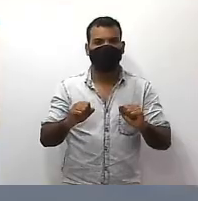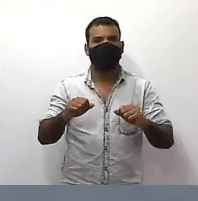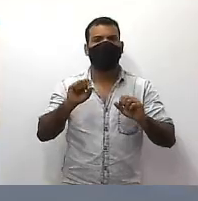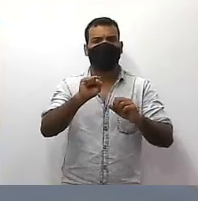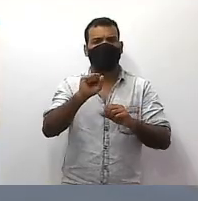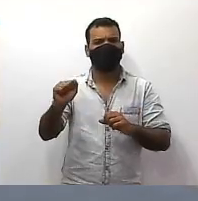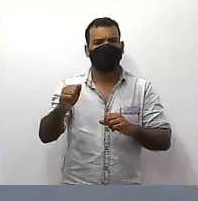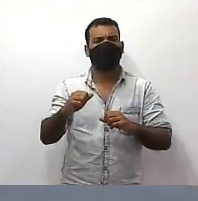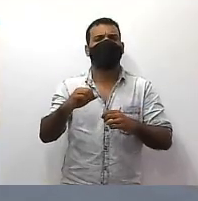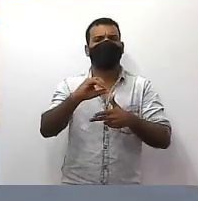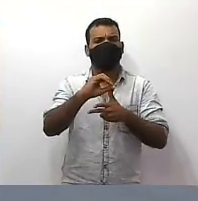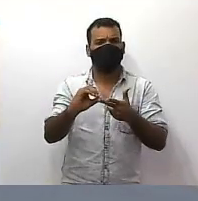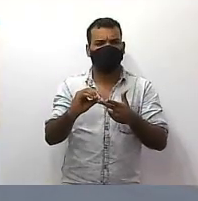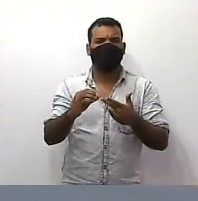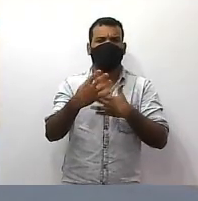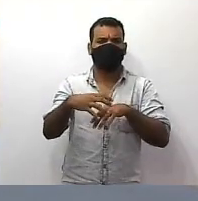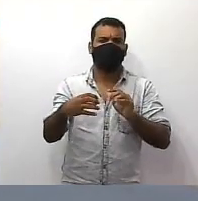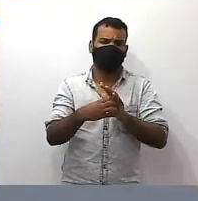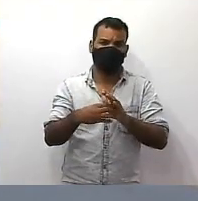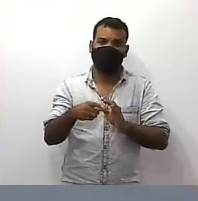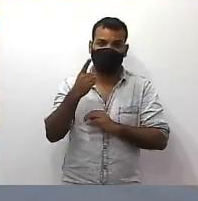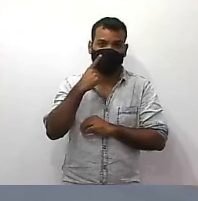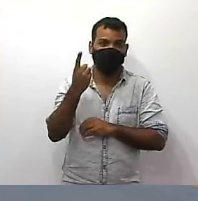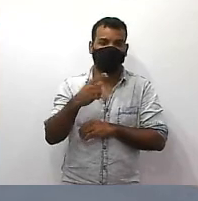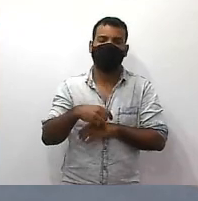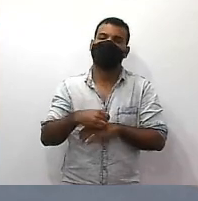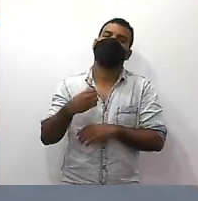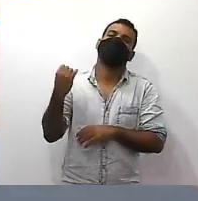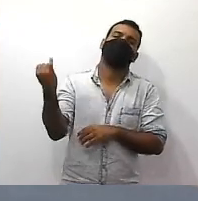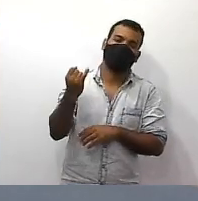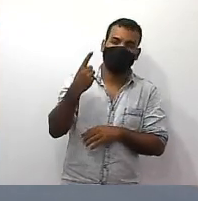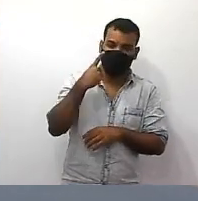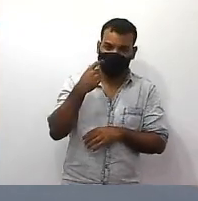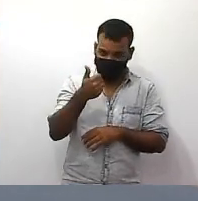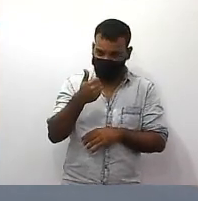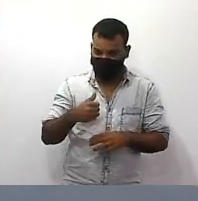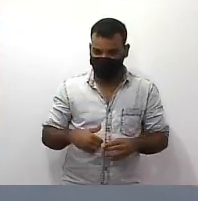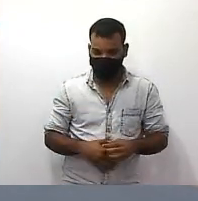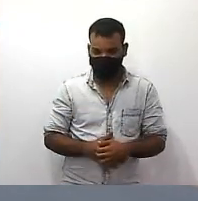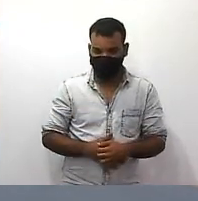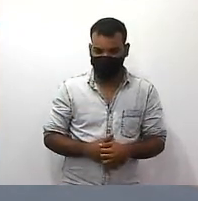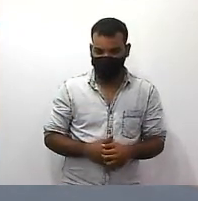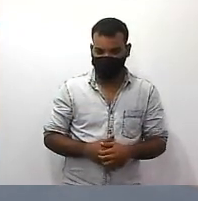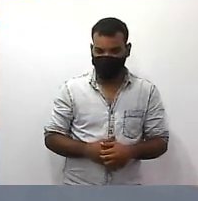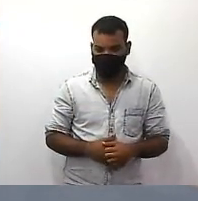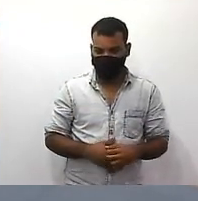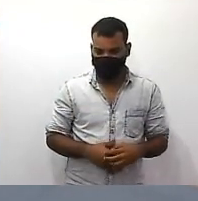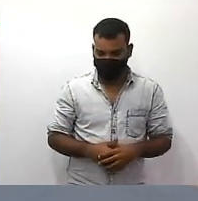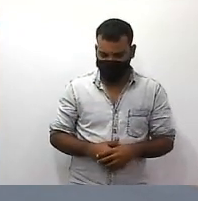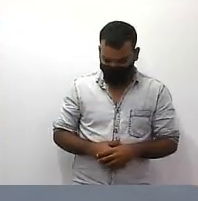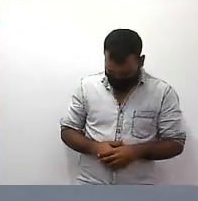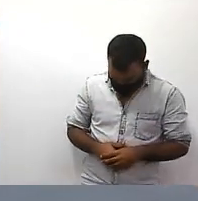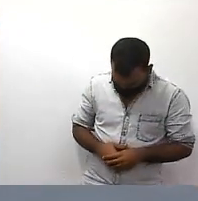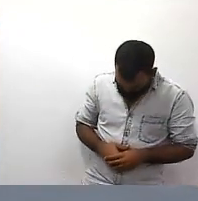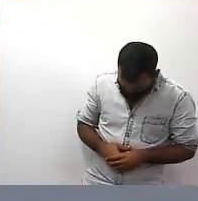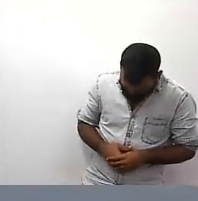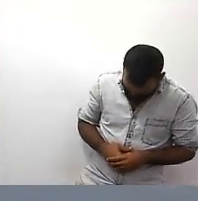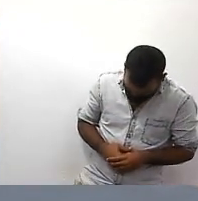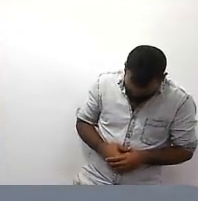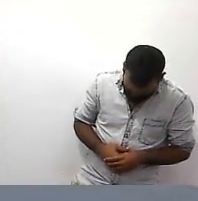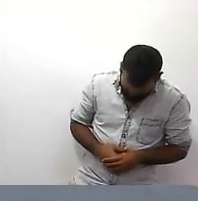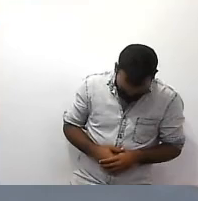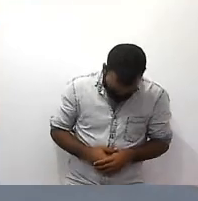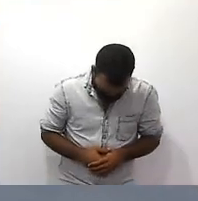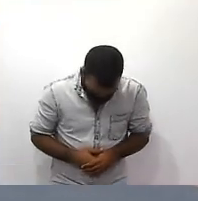cair nos concursos públicos se prepara pra isso isso é importante fechou? agora vou fazer mais uma questão pra gente ir lá pro